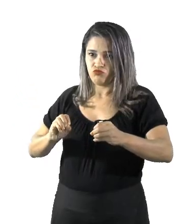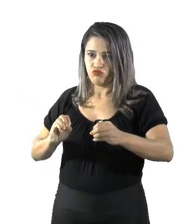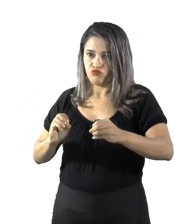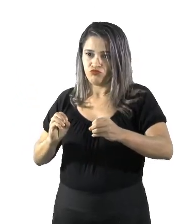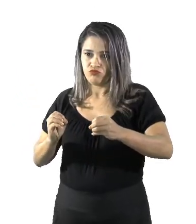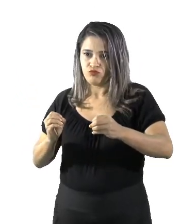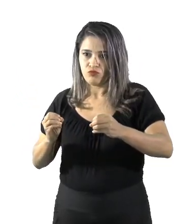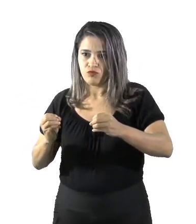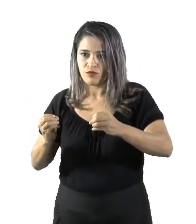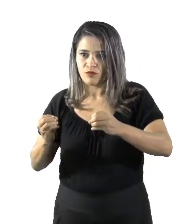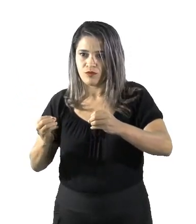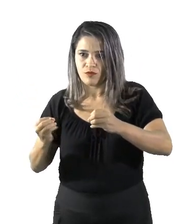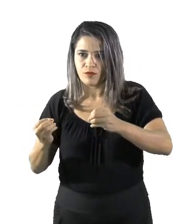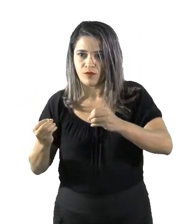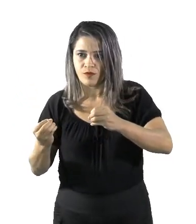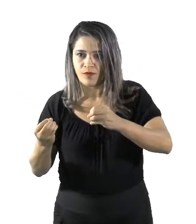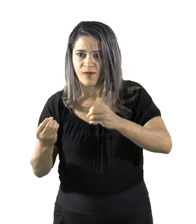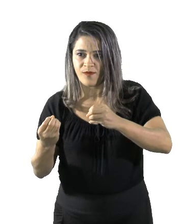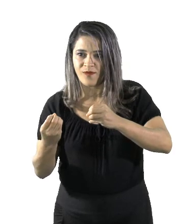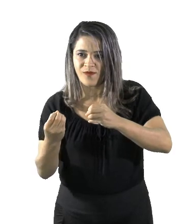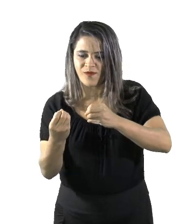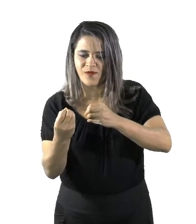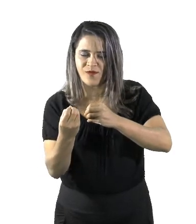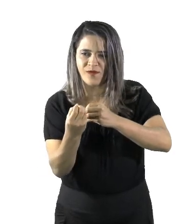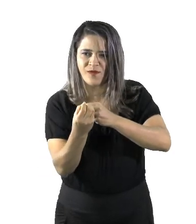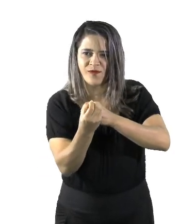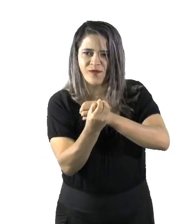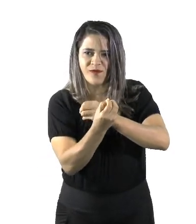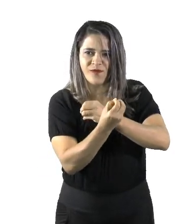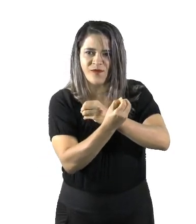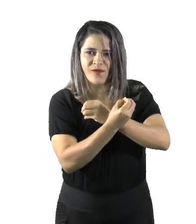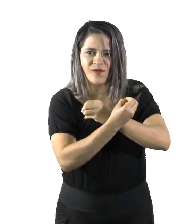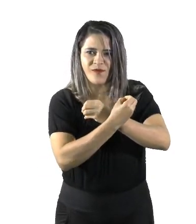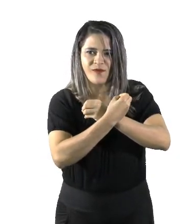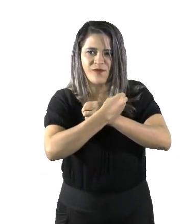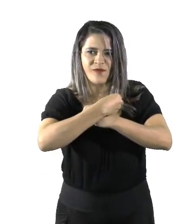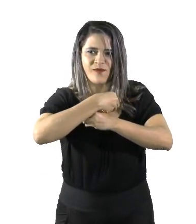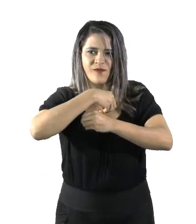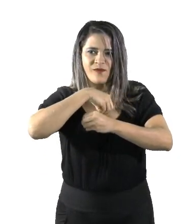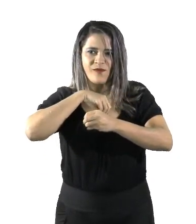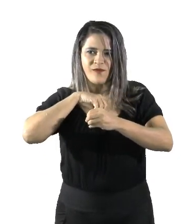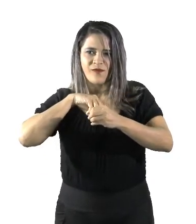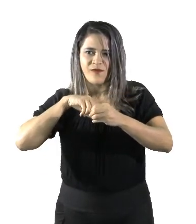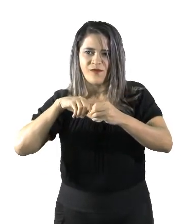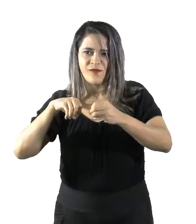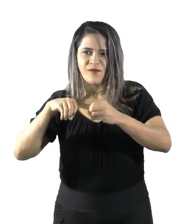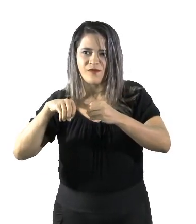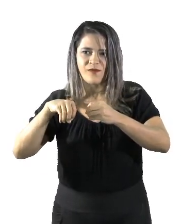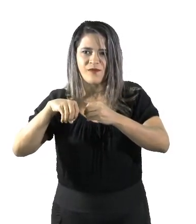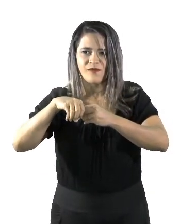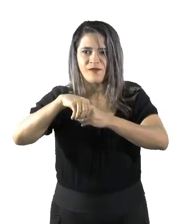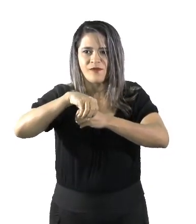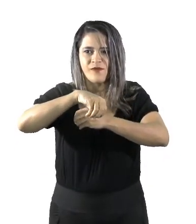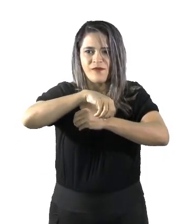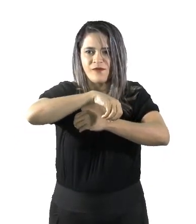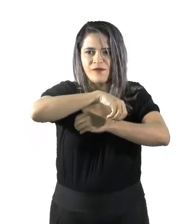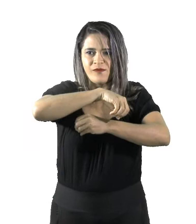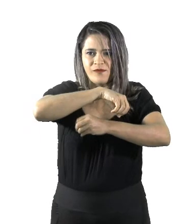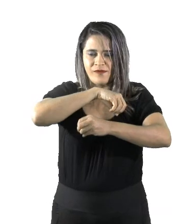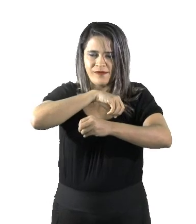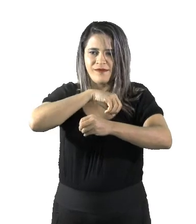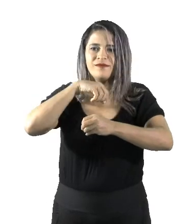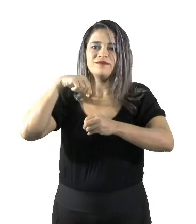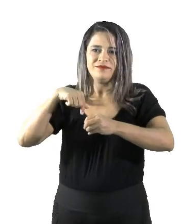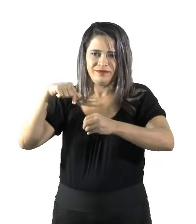não orbitamos em torno do Sol? Olha lá o heliocentrismo novamente voltando. Então, quando